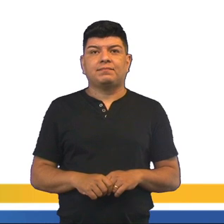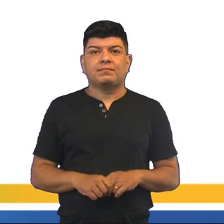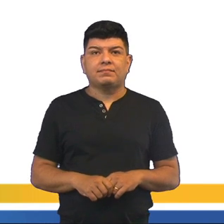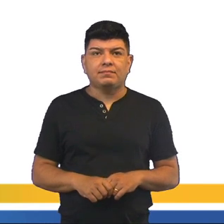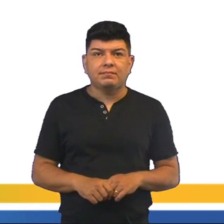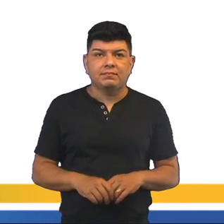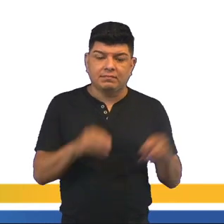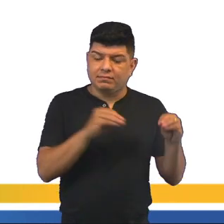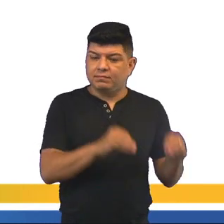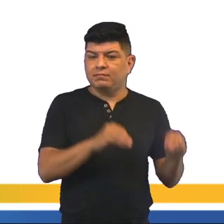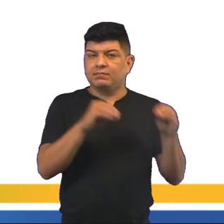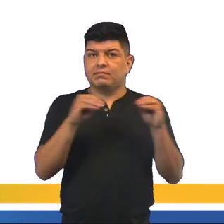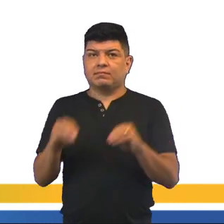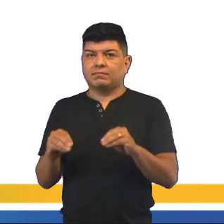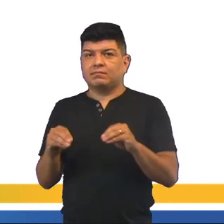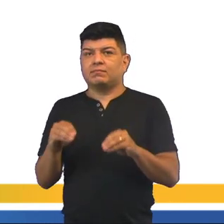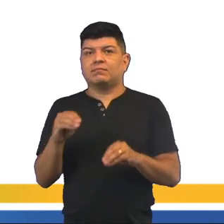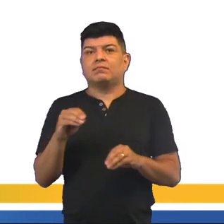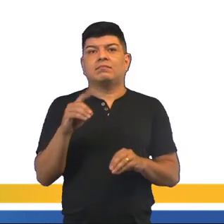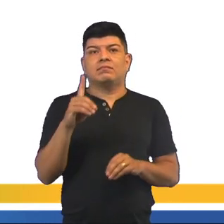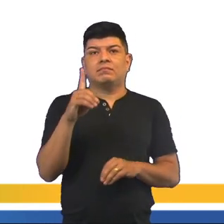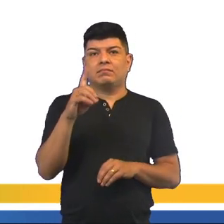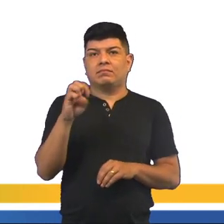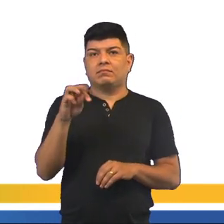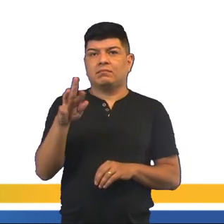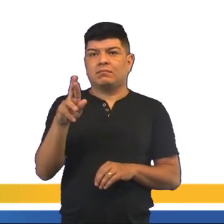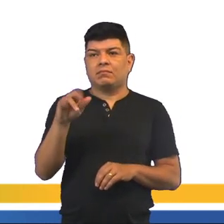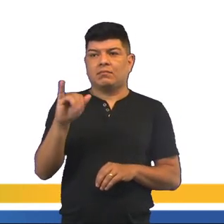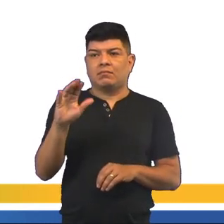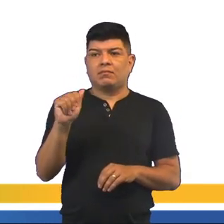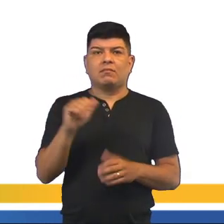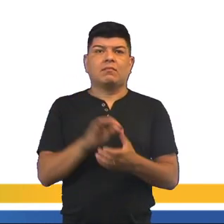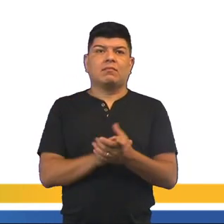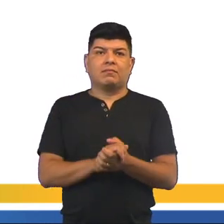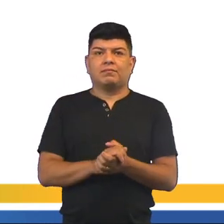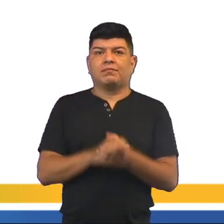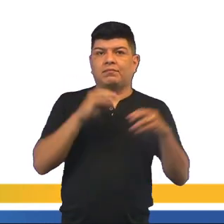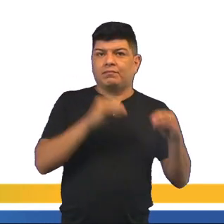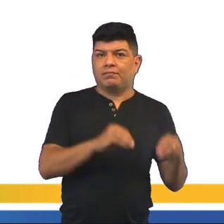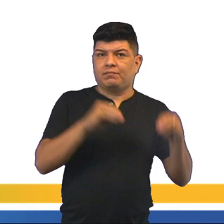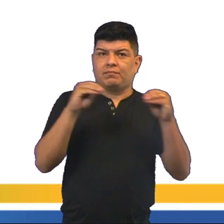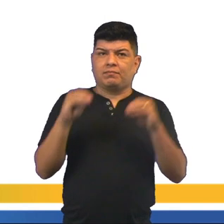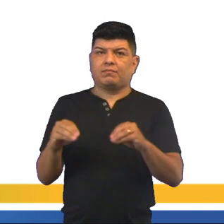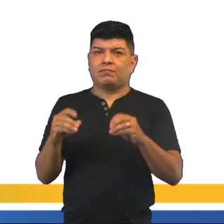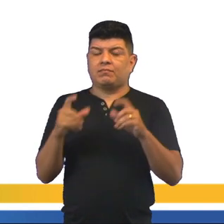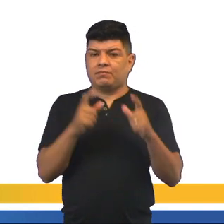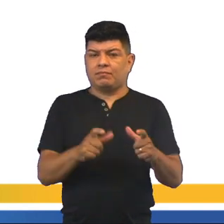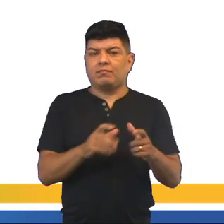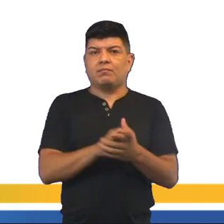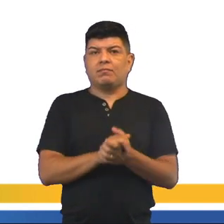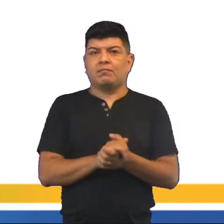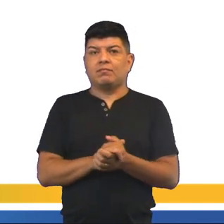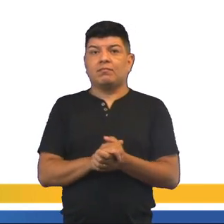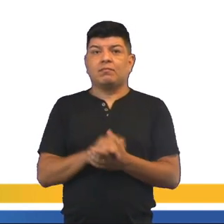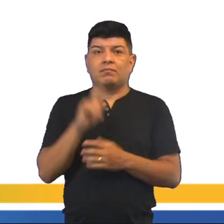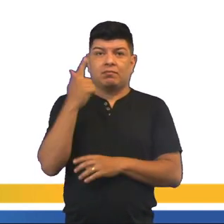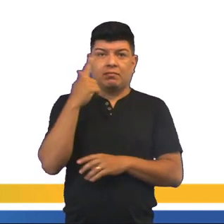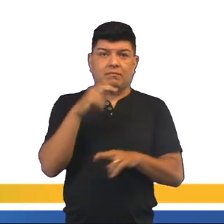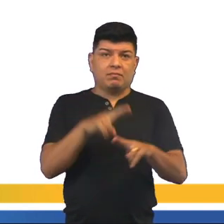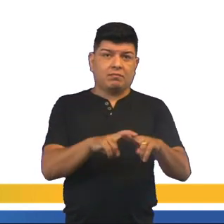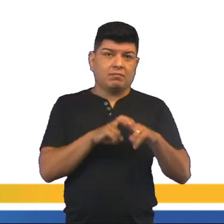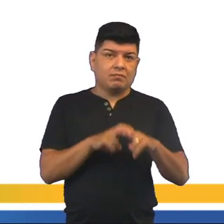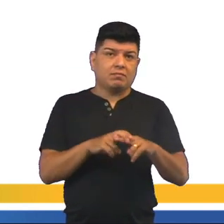teoria da transição demográfica. Eu já falei aqui para vocês em outras aulas sobre a transição demográfica. Esta situação da transição